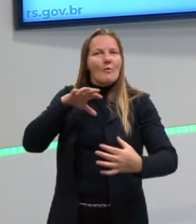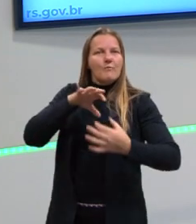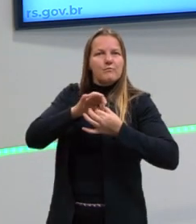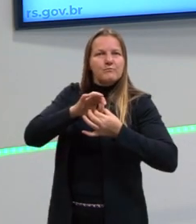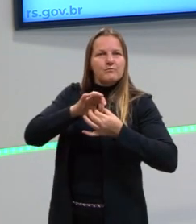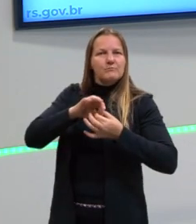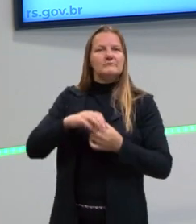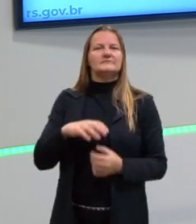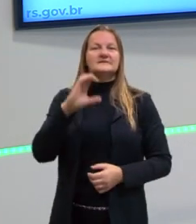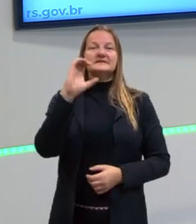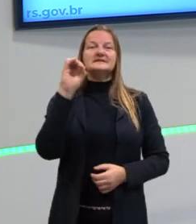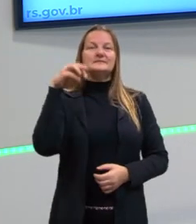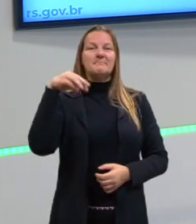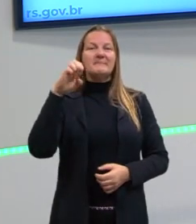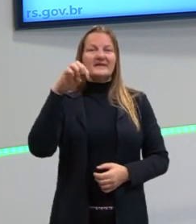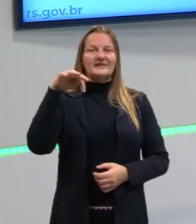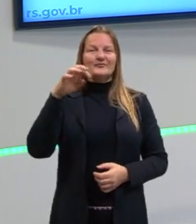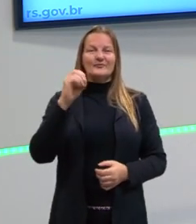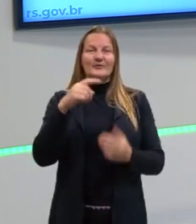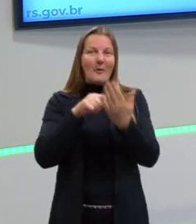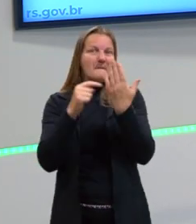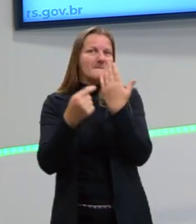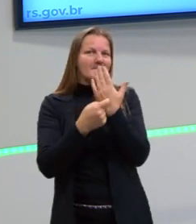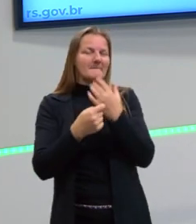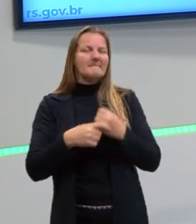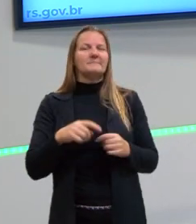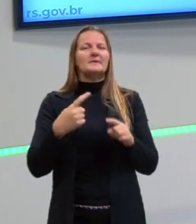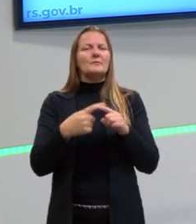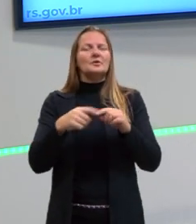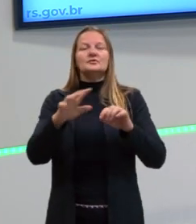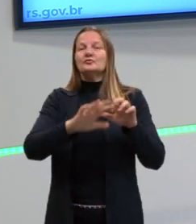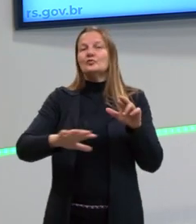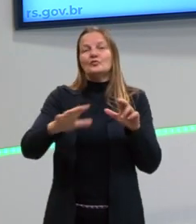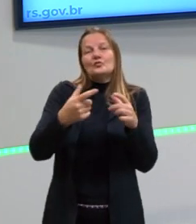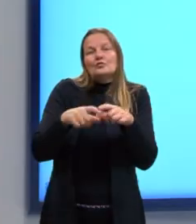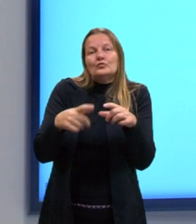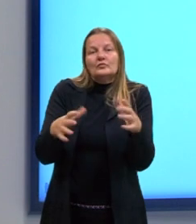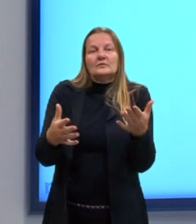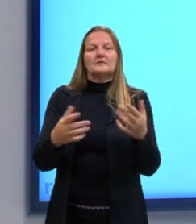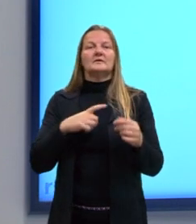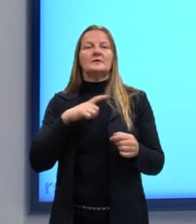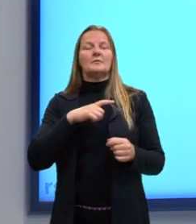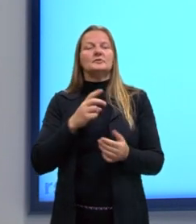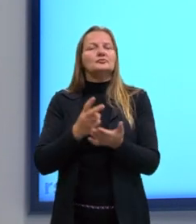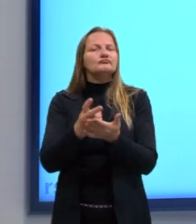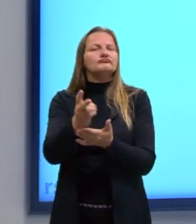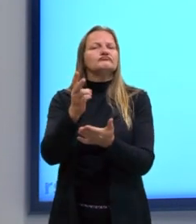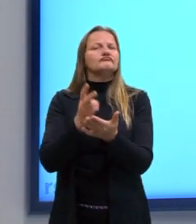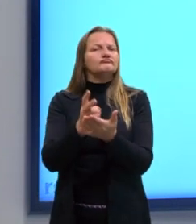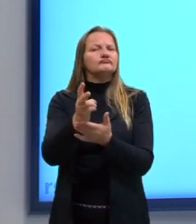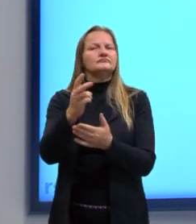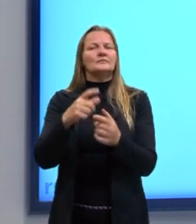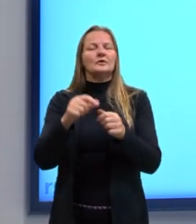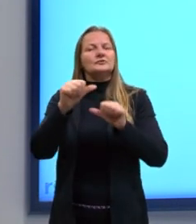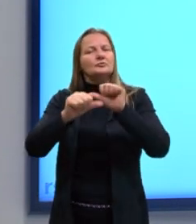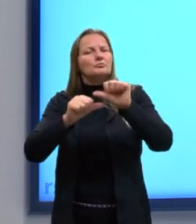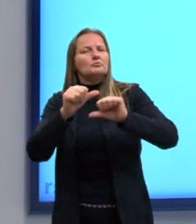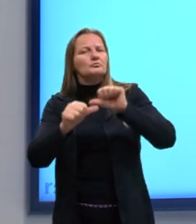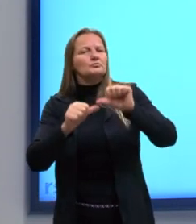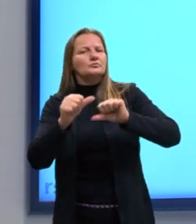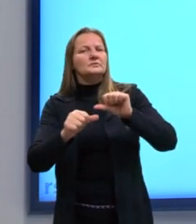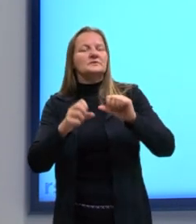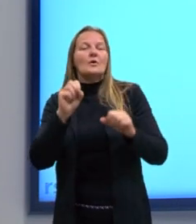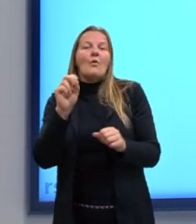Eles podem indicar um estado circunstancial, um estado permanente, uma mudança